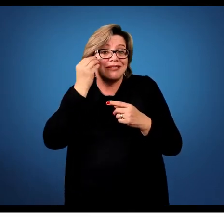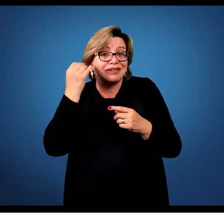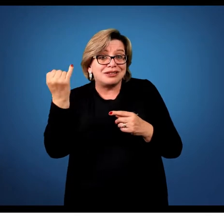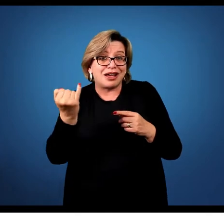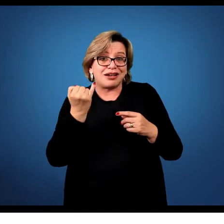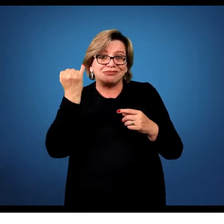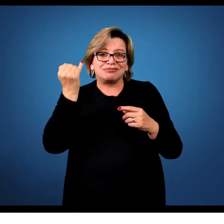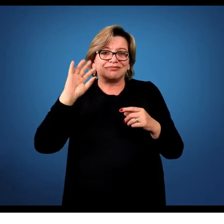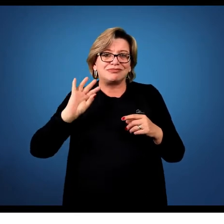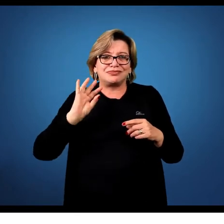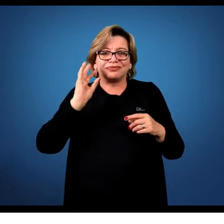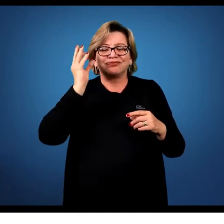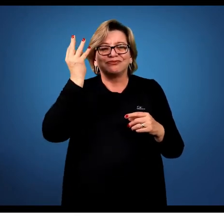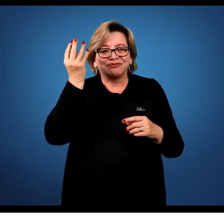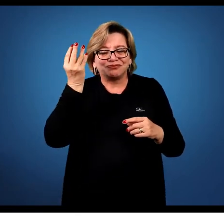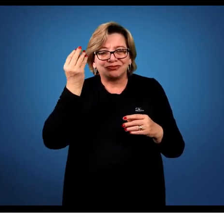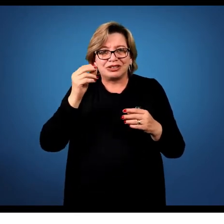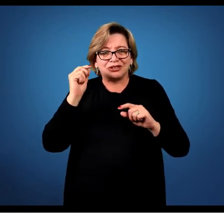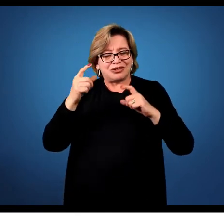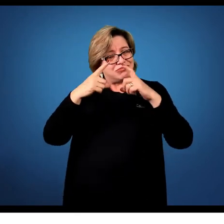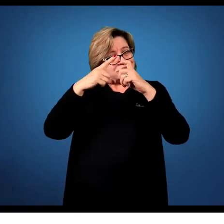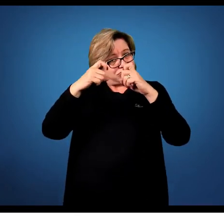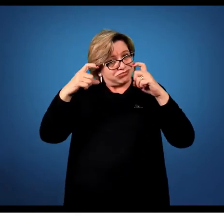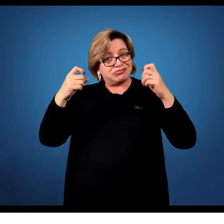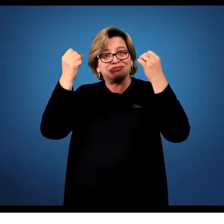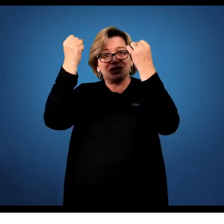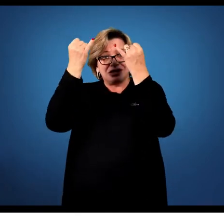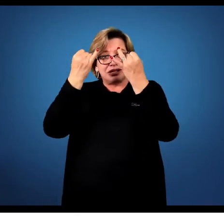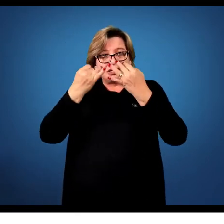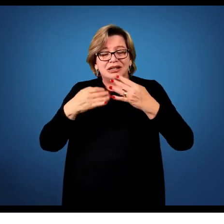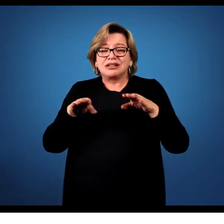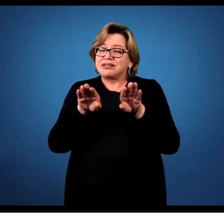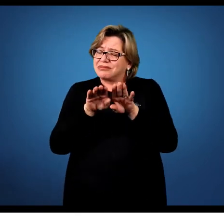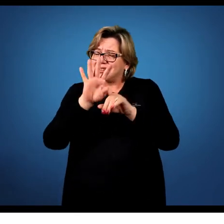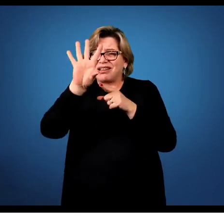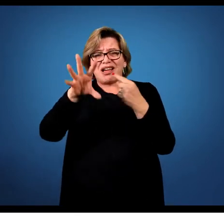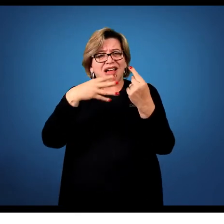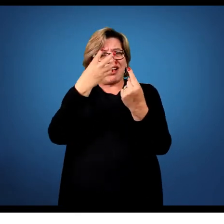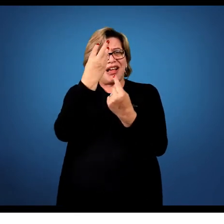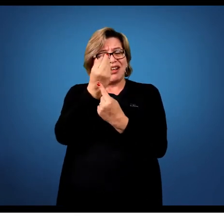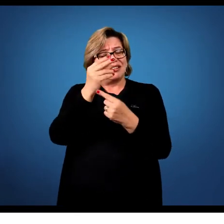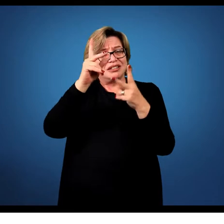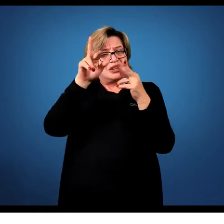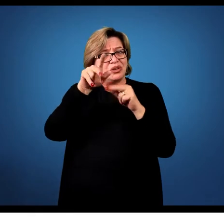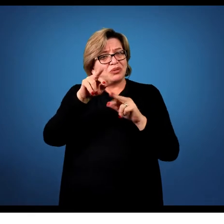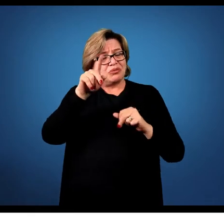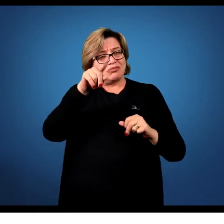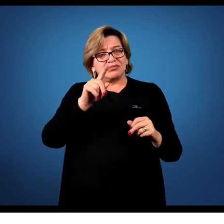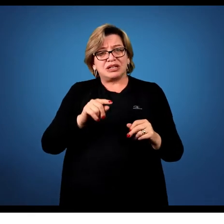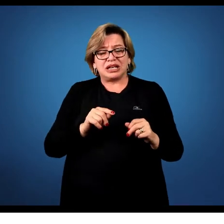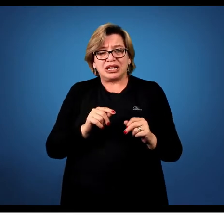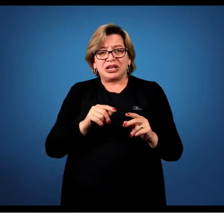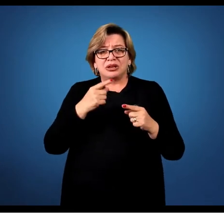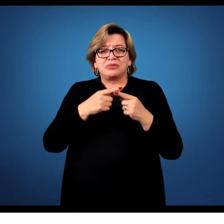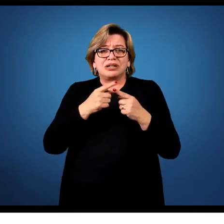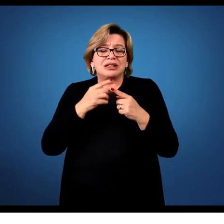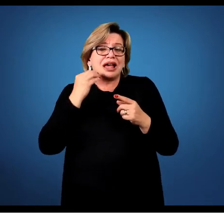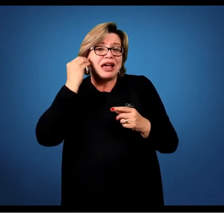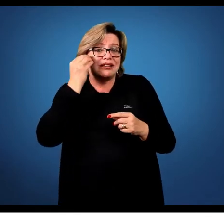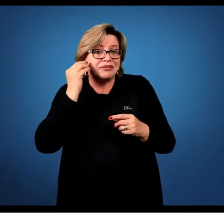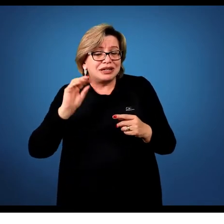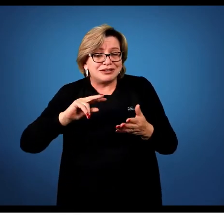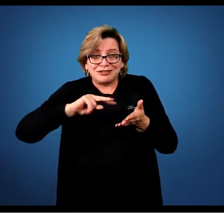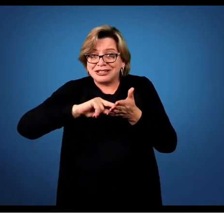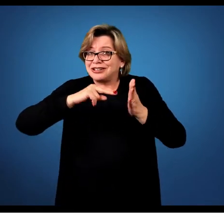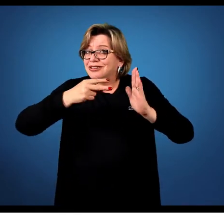desde um ponto mais científico até o ponto artístico, onde essas experiências elas só vão ser significantes a partir do momento